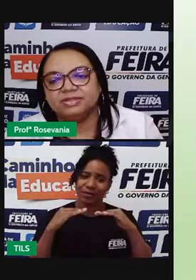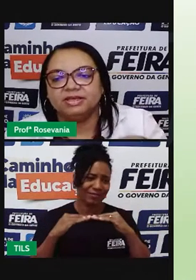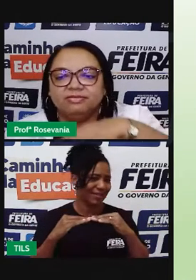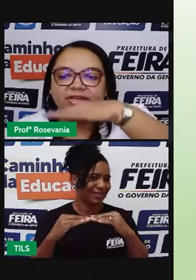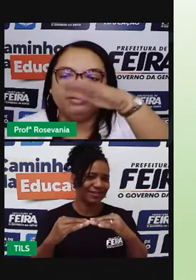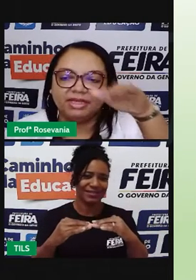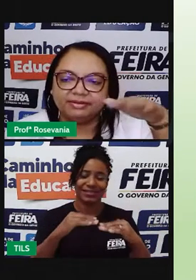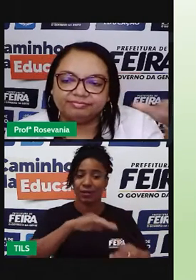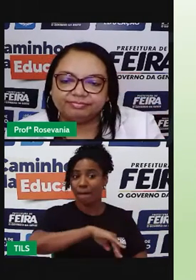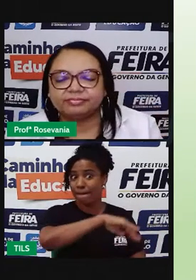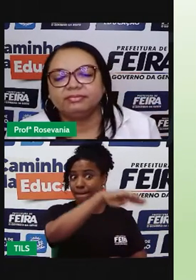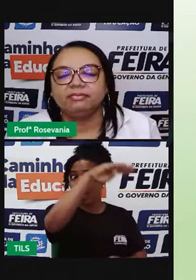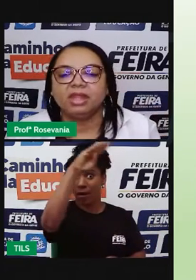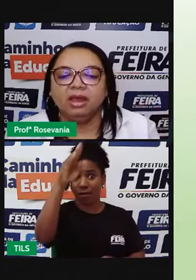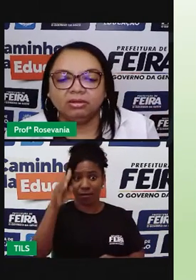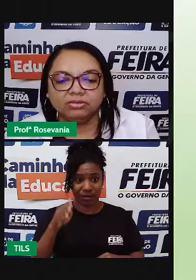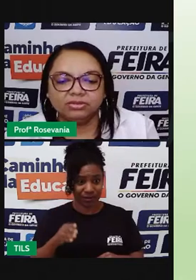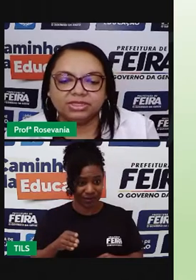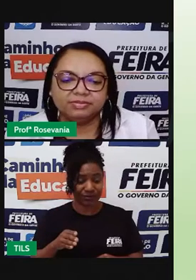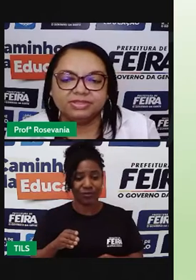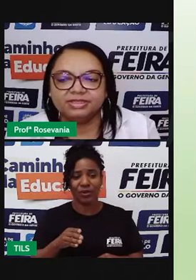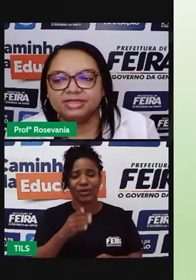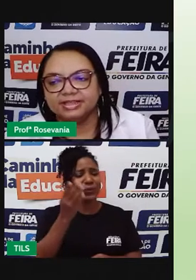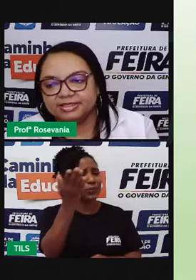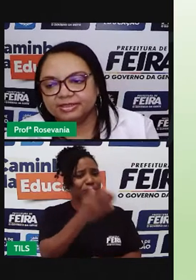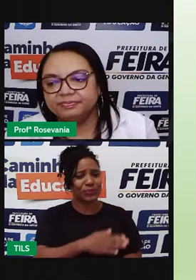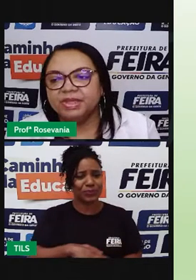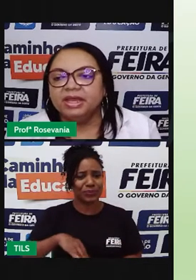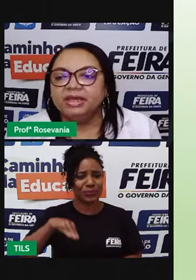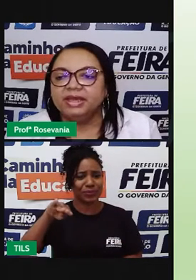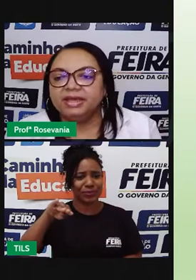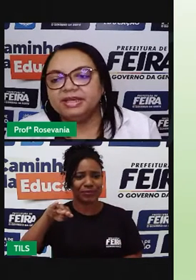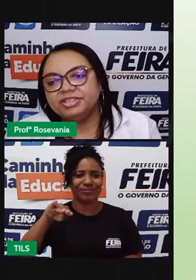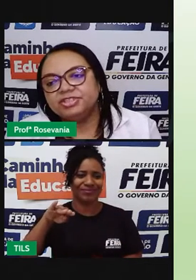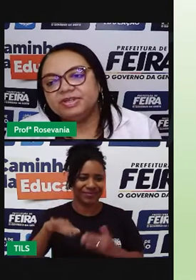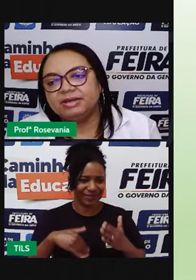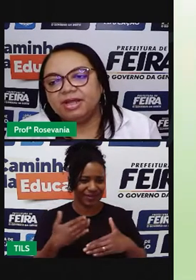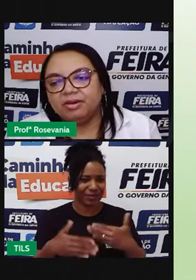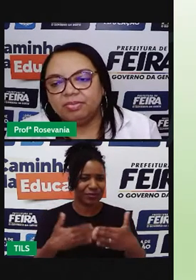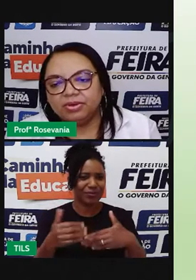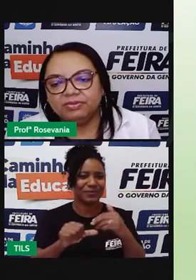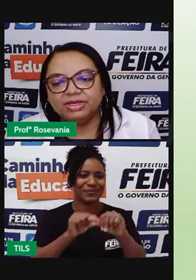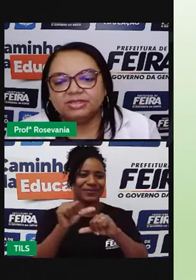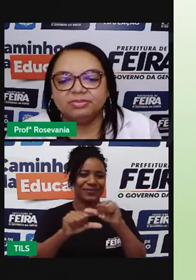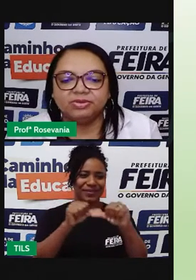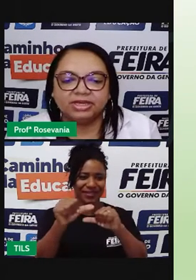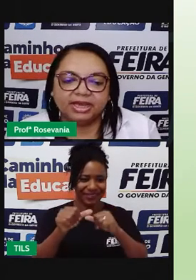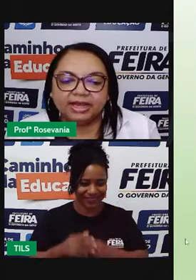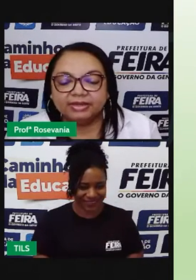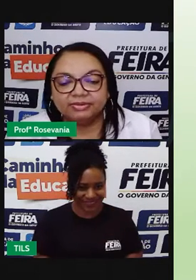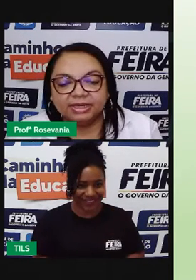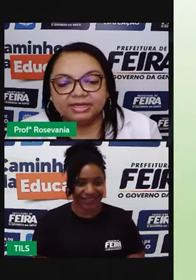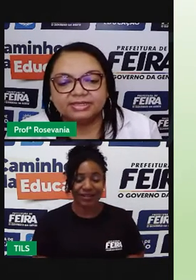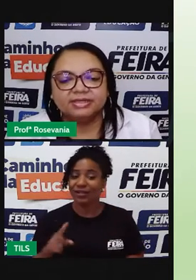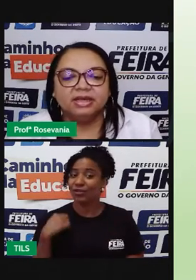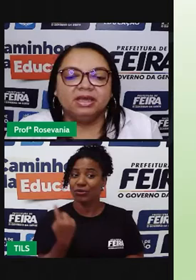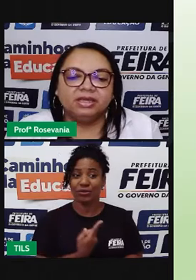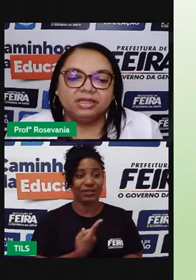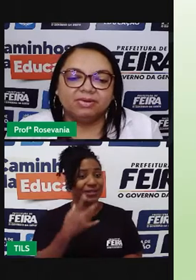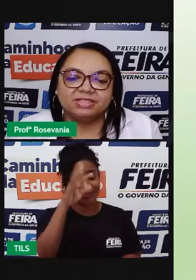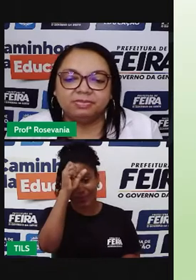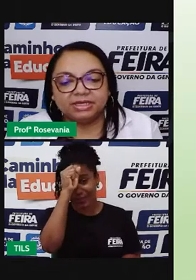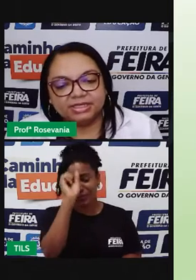depressões que vêm, né, ao longo do tempo se desgastando. E aí a gente vai trabalhar um pouquinho, né, sobre o que é cada um deles.